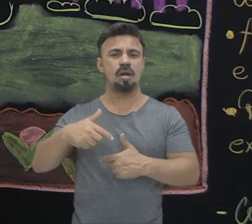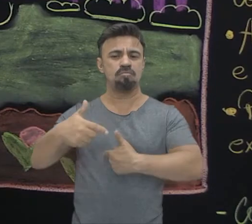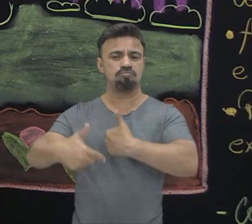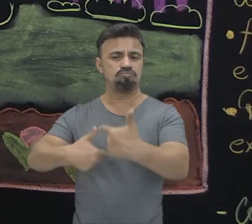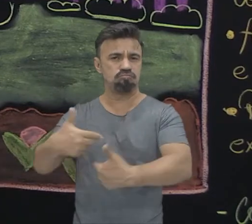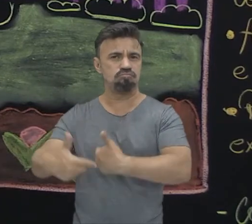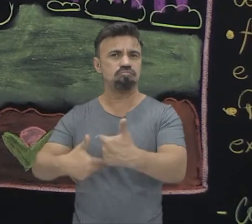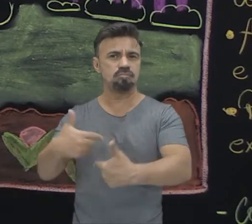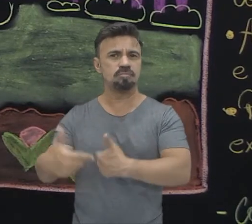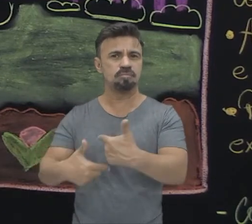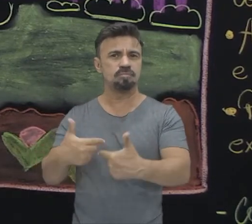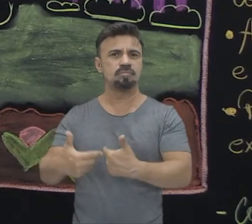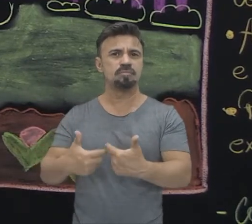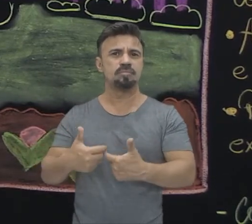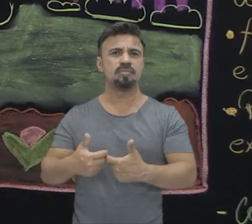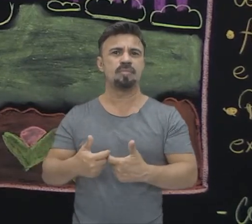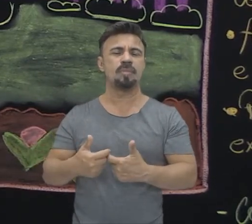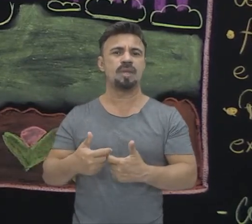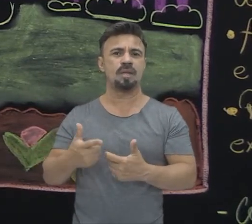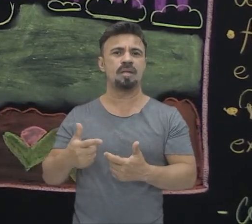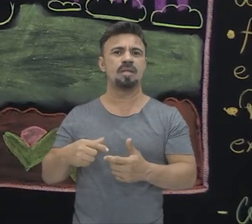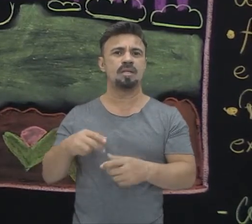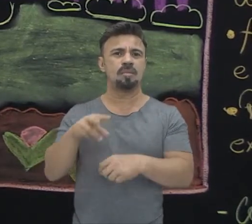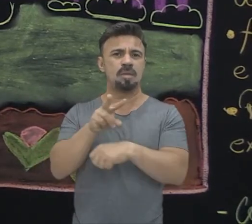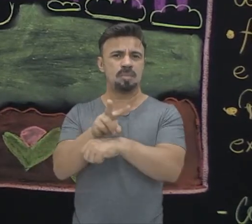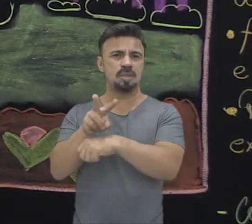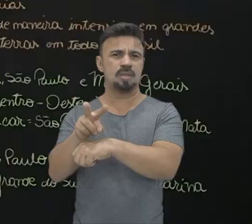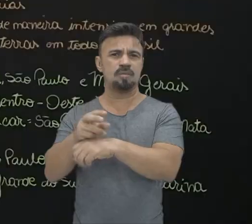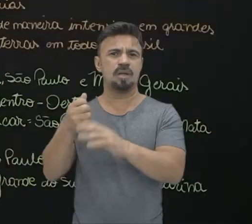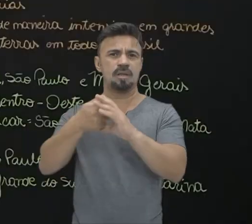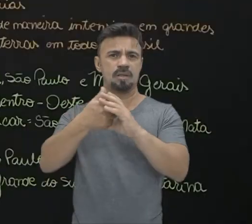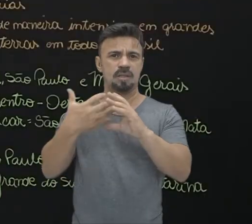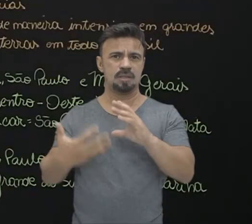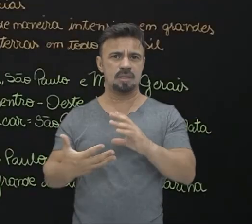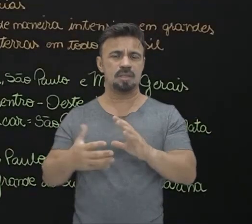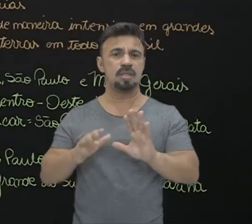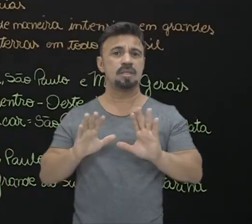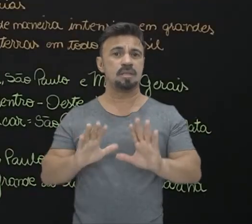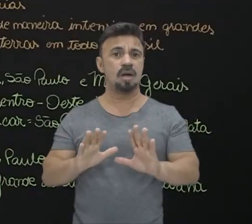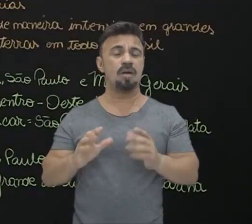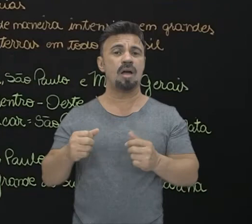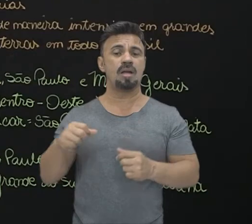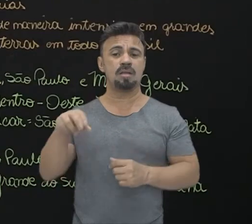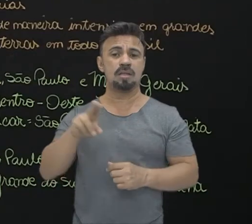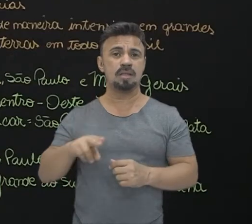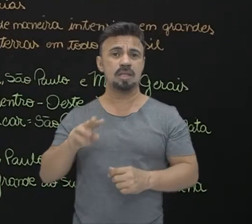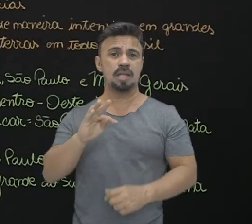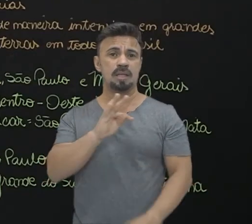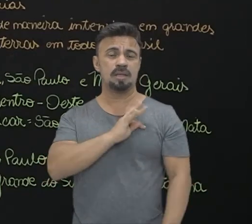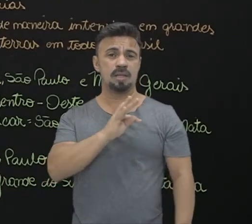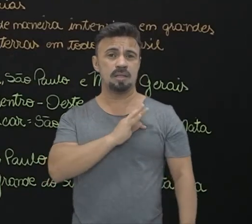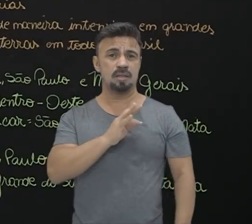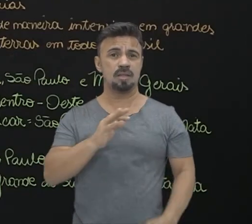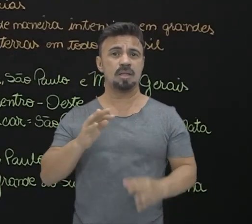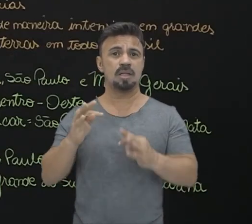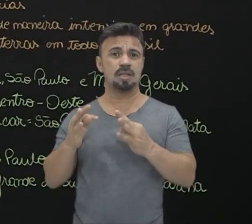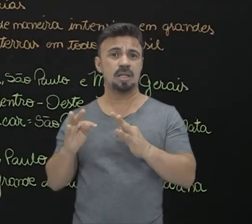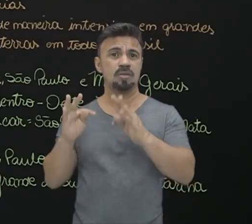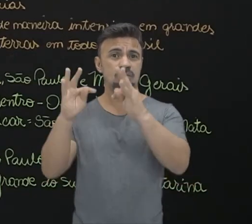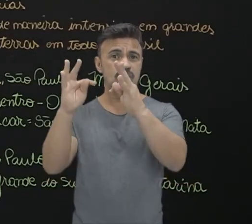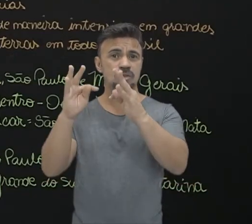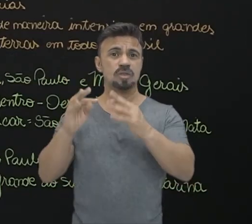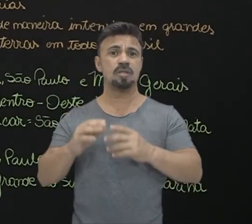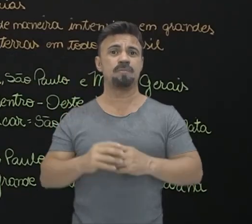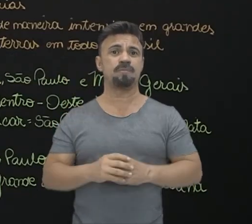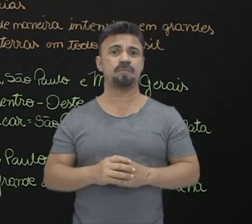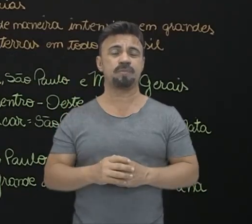máximo e, ao mesmo tempo, conseguir preservar as suas características. Então, utilização da técnica, a tecnologia, principalmente